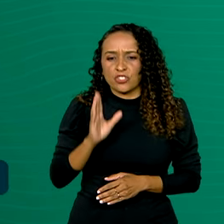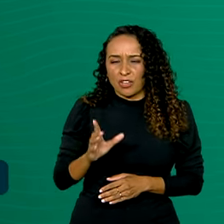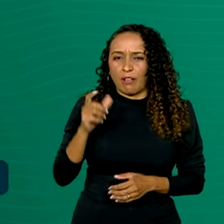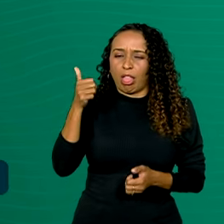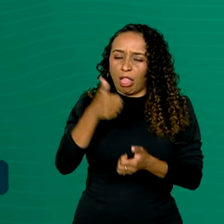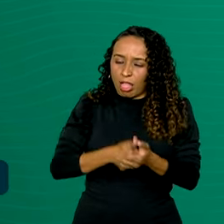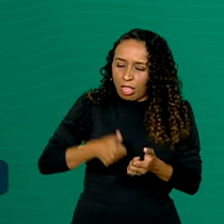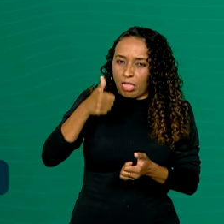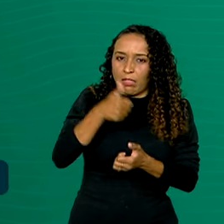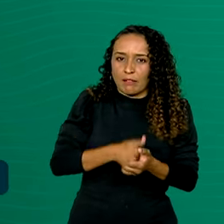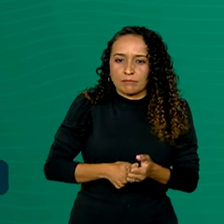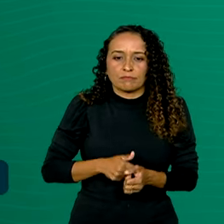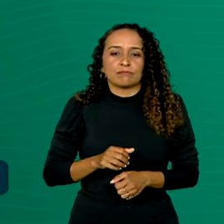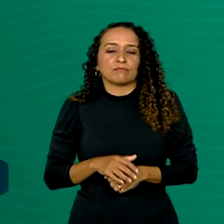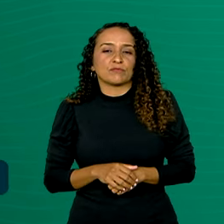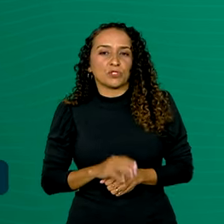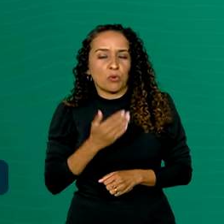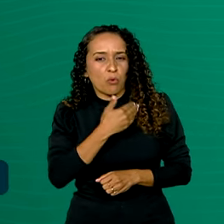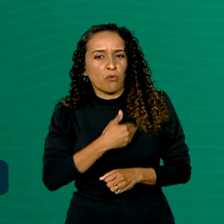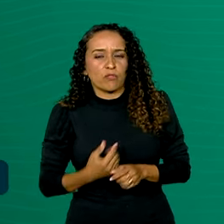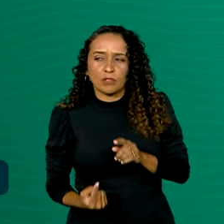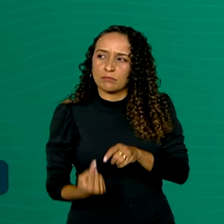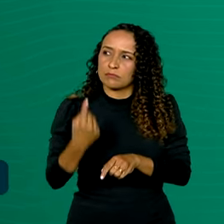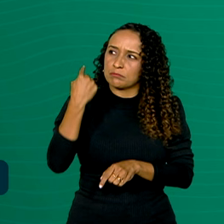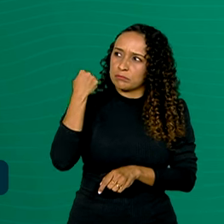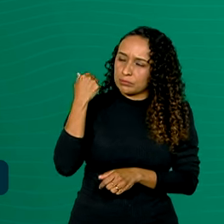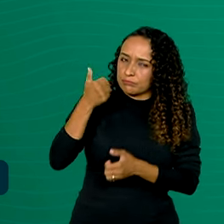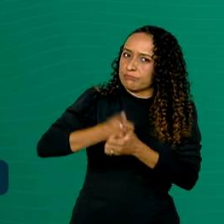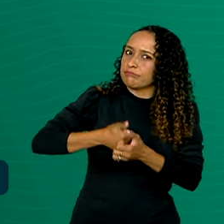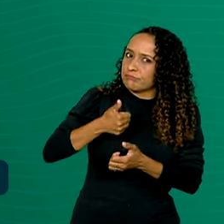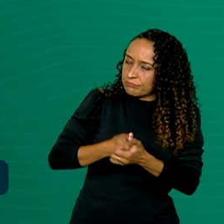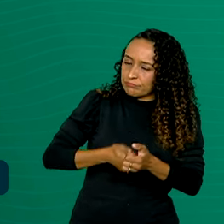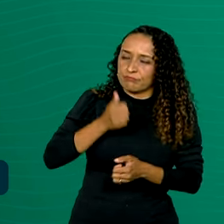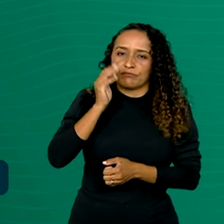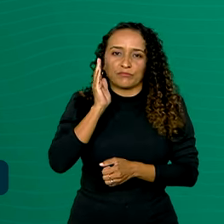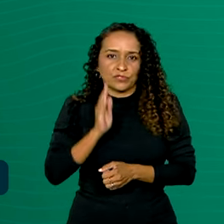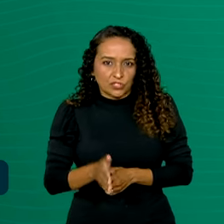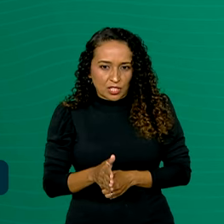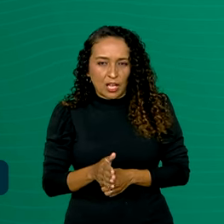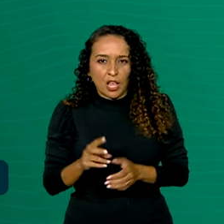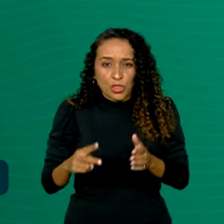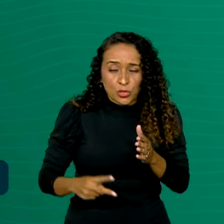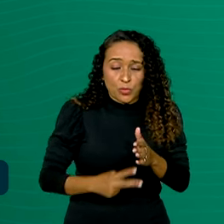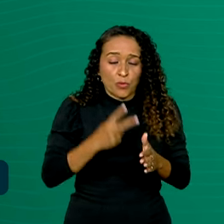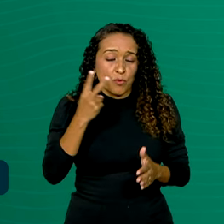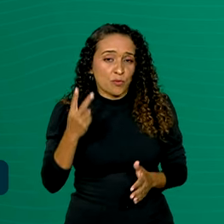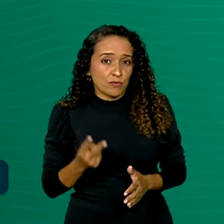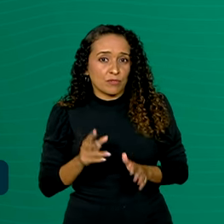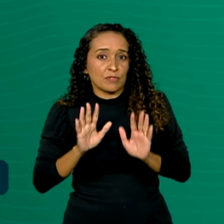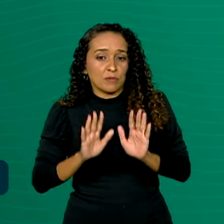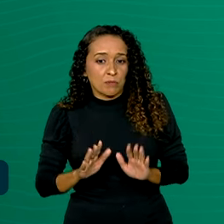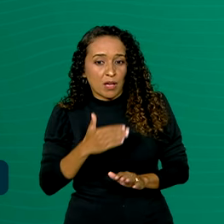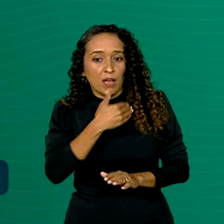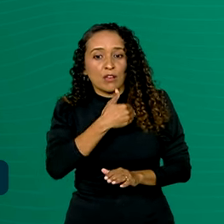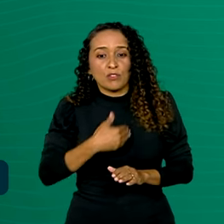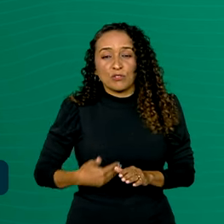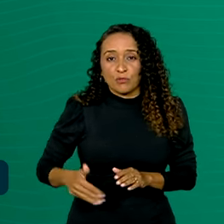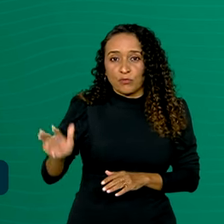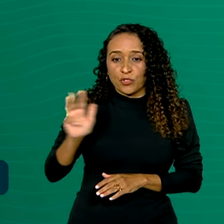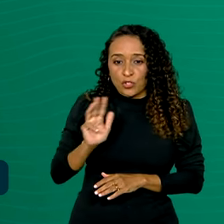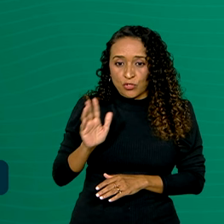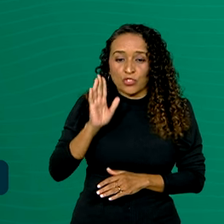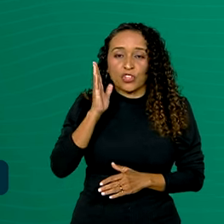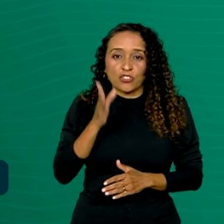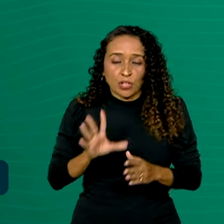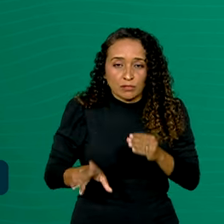tentativas. Os nossos governos, no passado, tentaram por duas vezes, o governo Lula, duas emendas